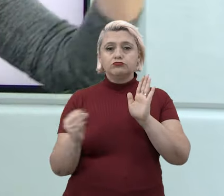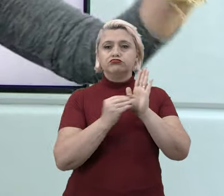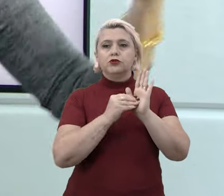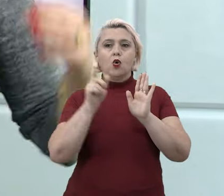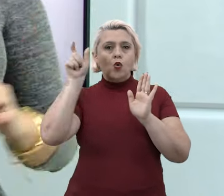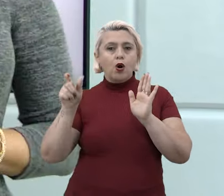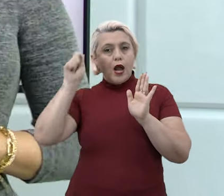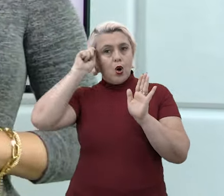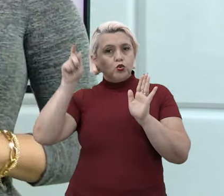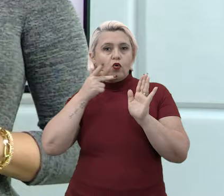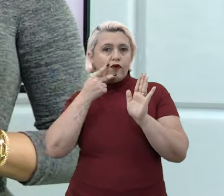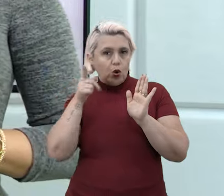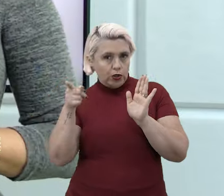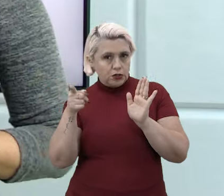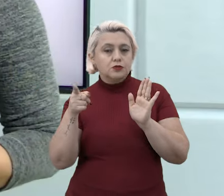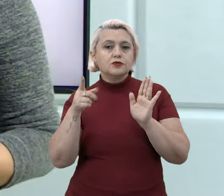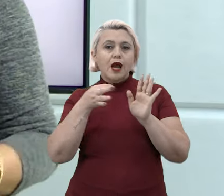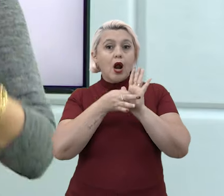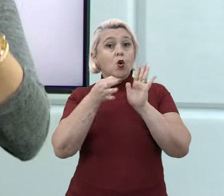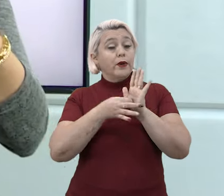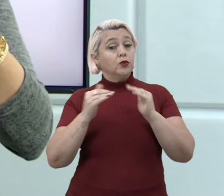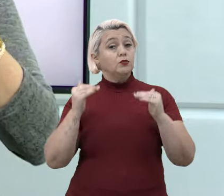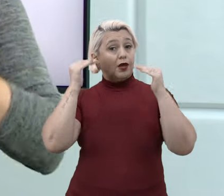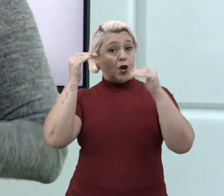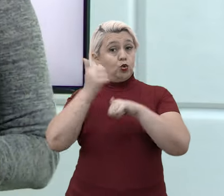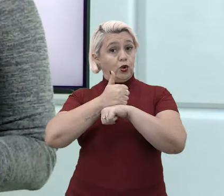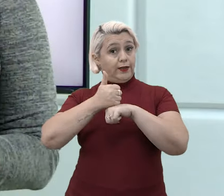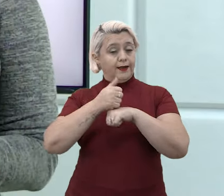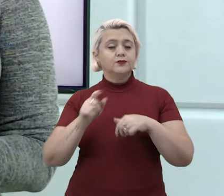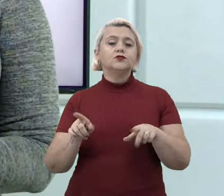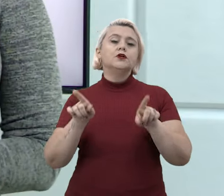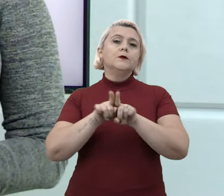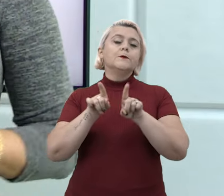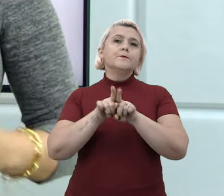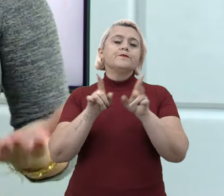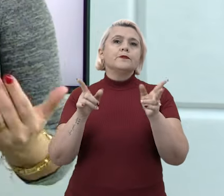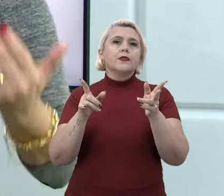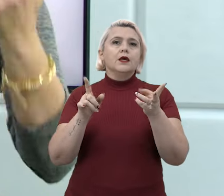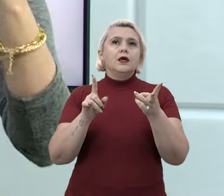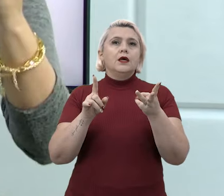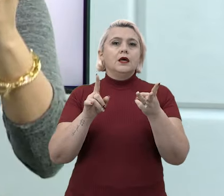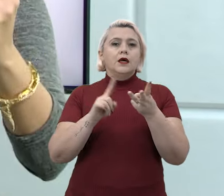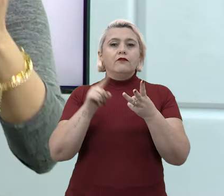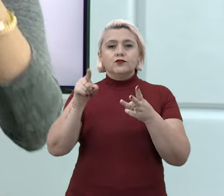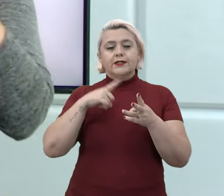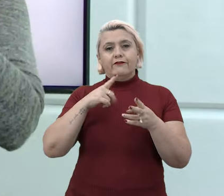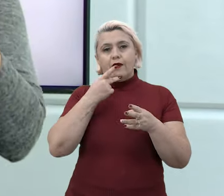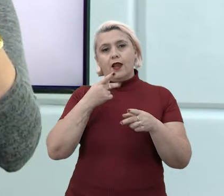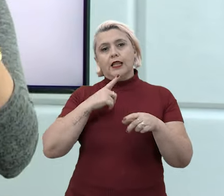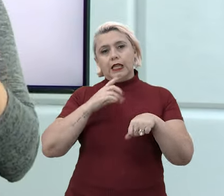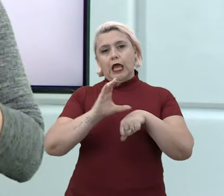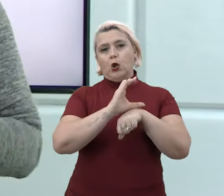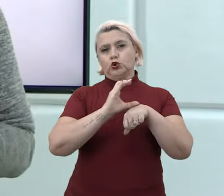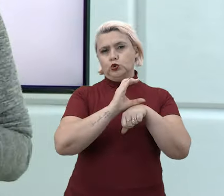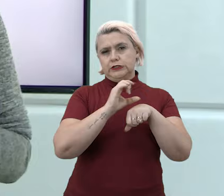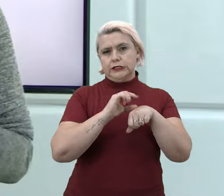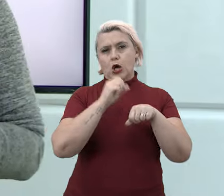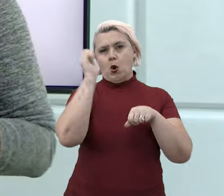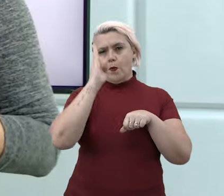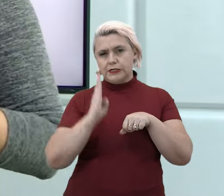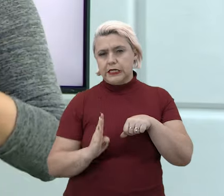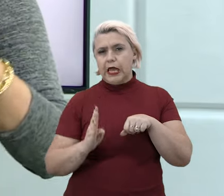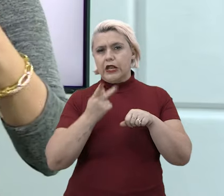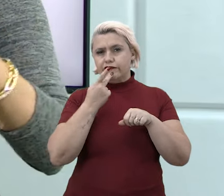para exemplificar o que o autor disse tal coisa, é argumento de autoridade. Quando você traz que a Constituição